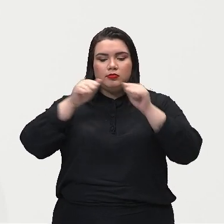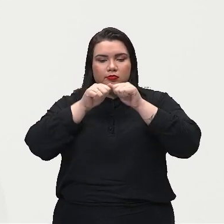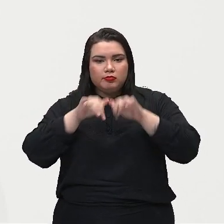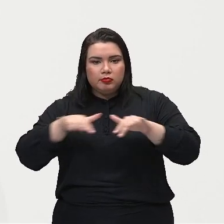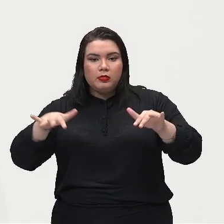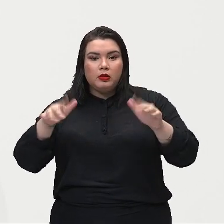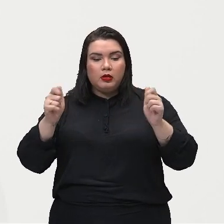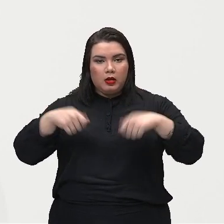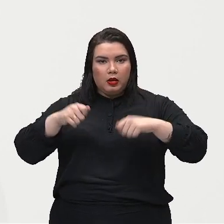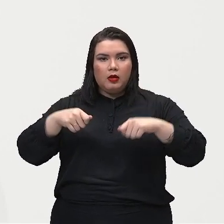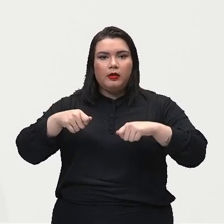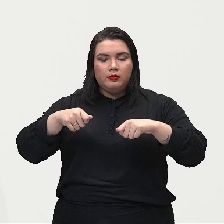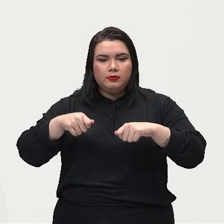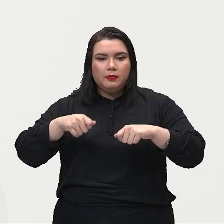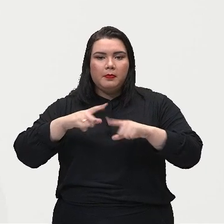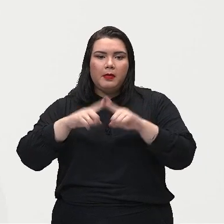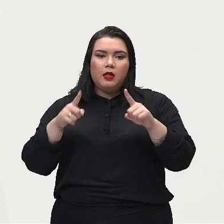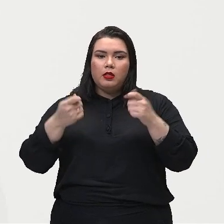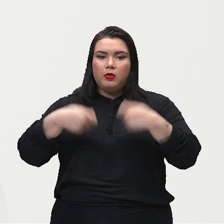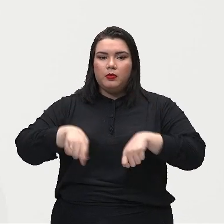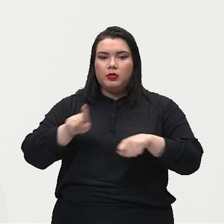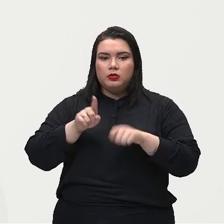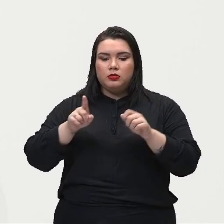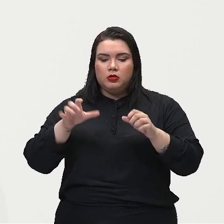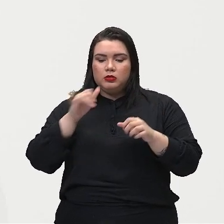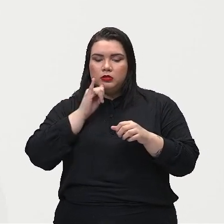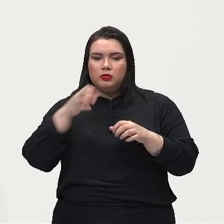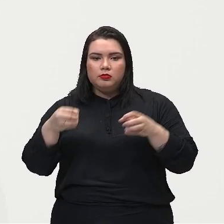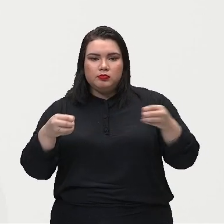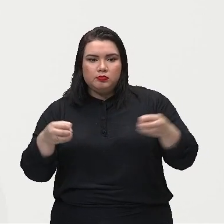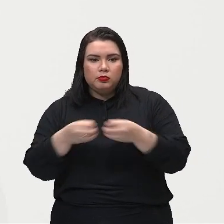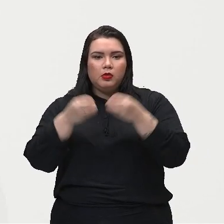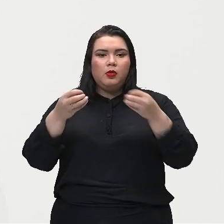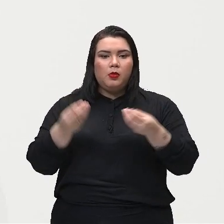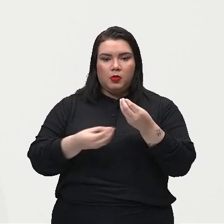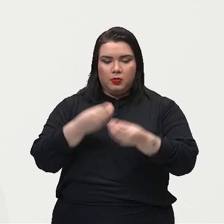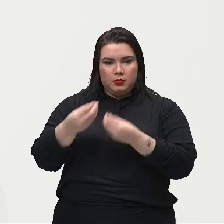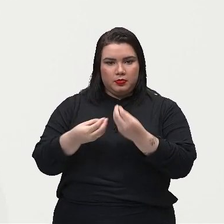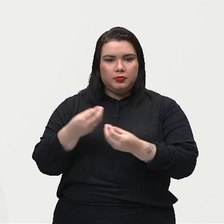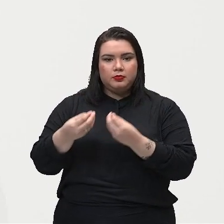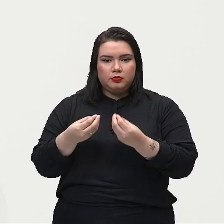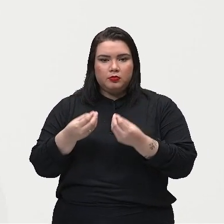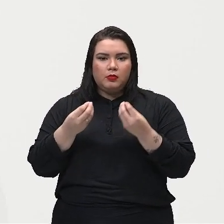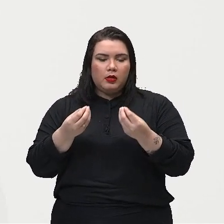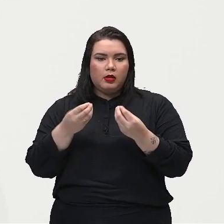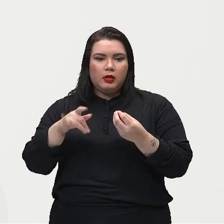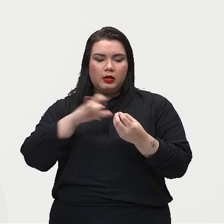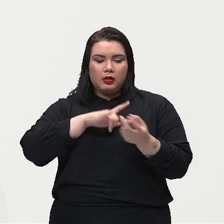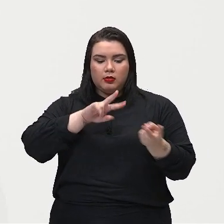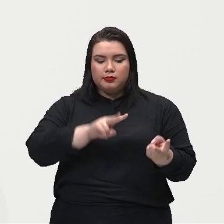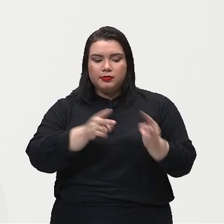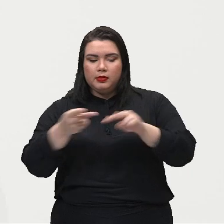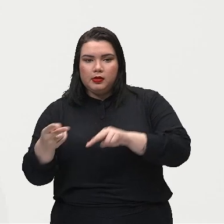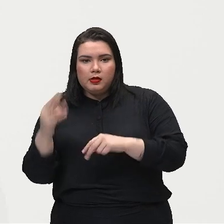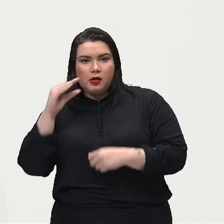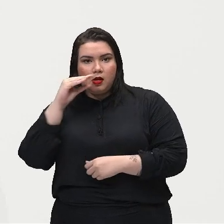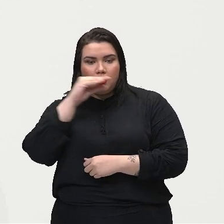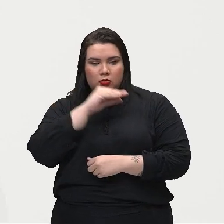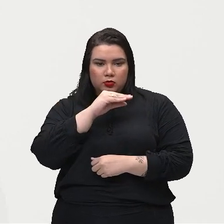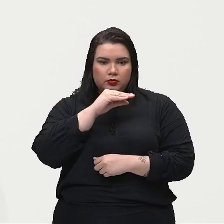Então, não é necessário que tenha contato entre corpos, né? Para ver essa transferência de calor.